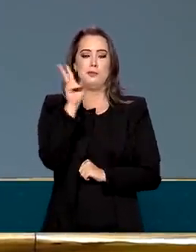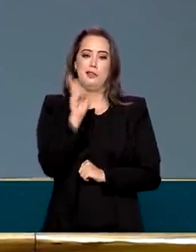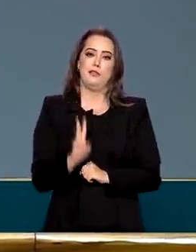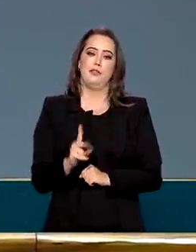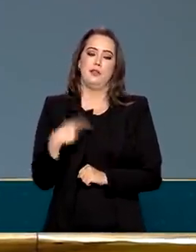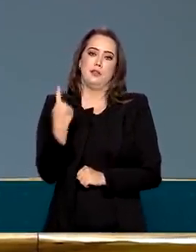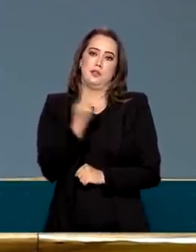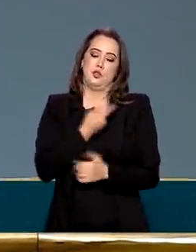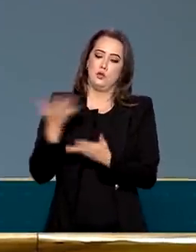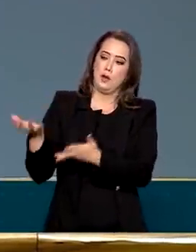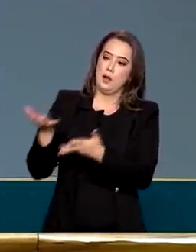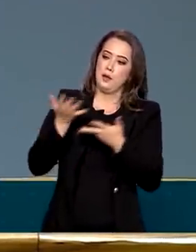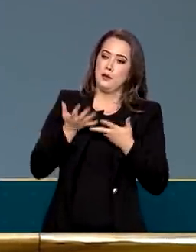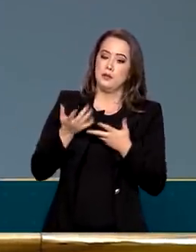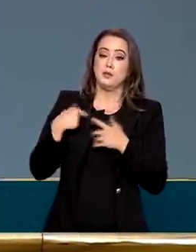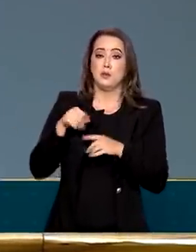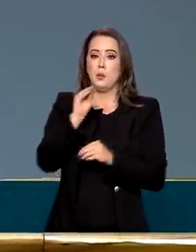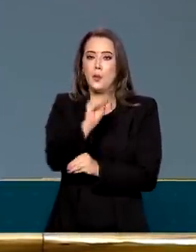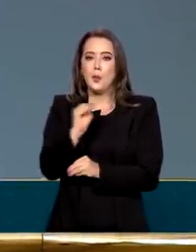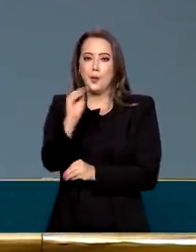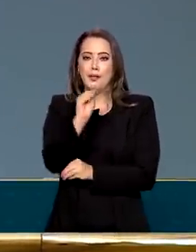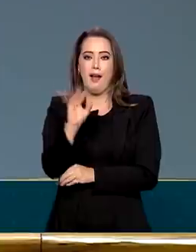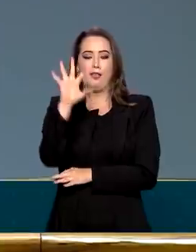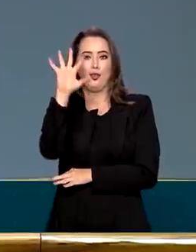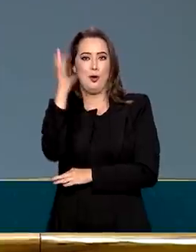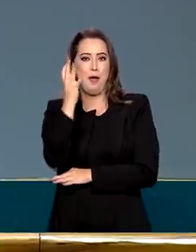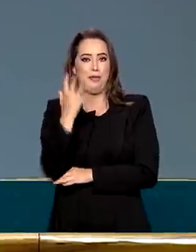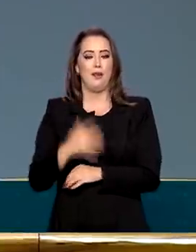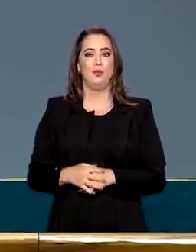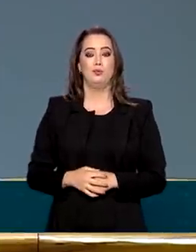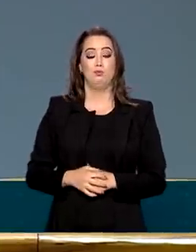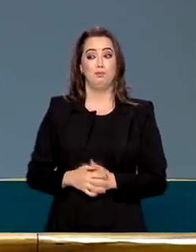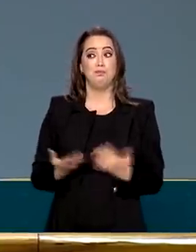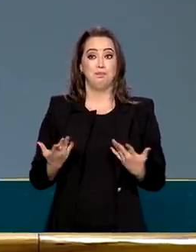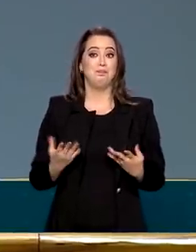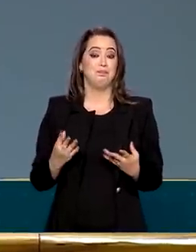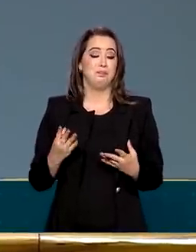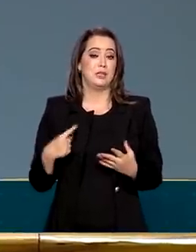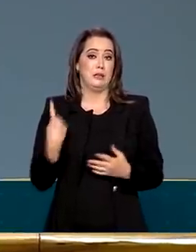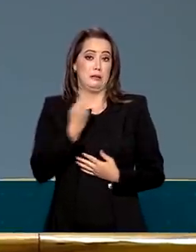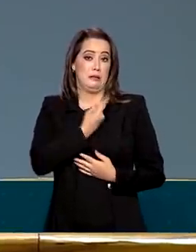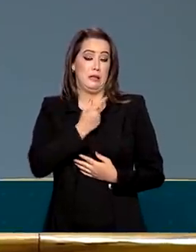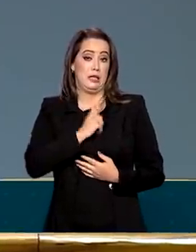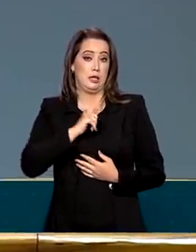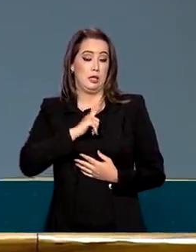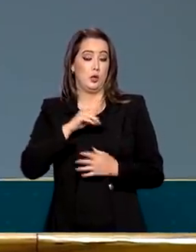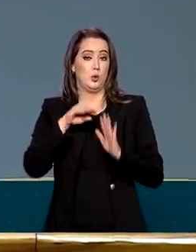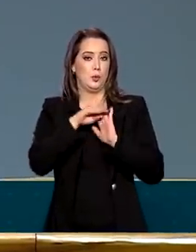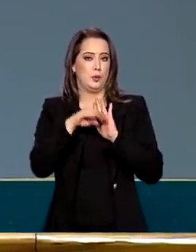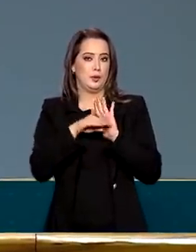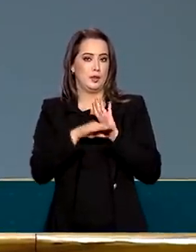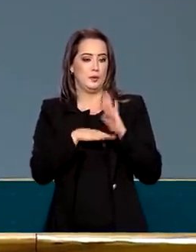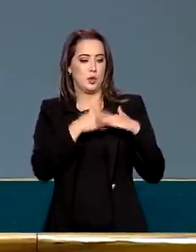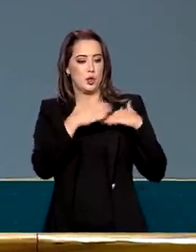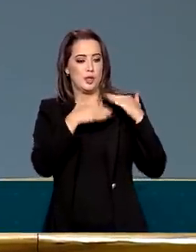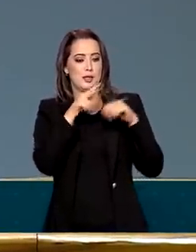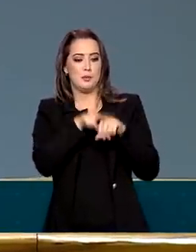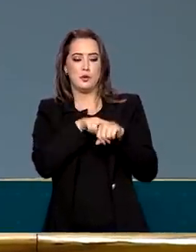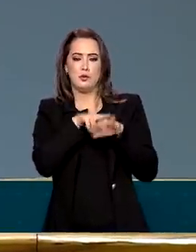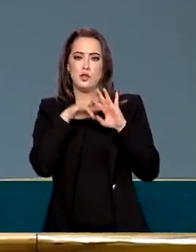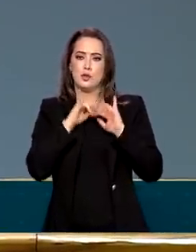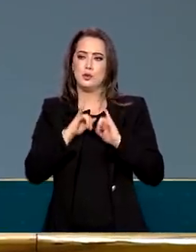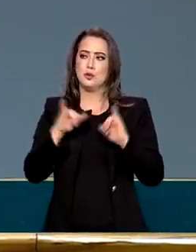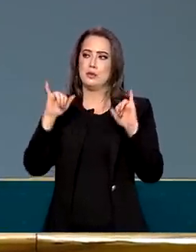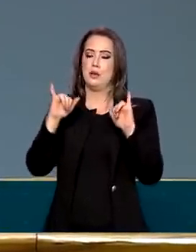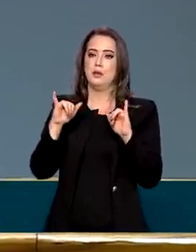receber por preservação de serviços ambientais. Está dentro também do nosso programa de crescimento verde que vai ser anunciado.